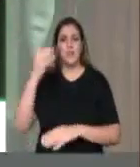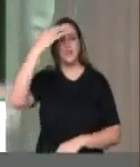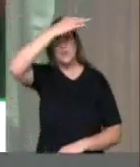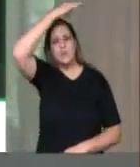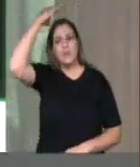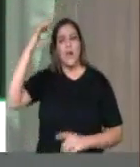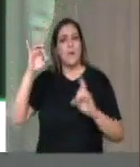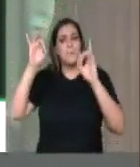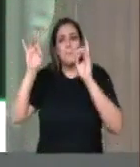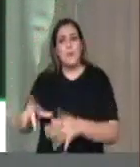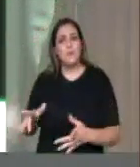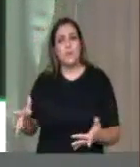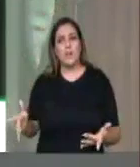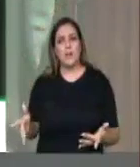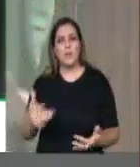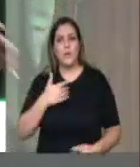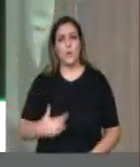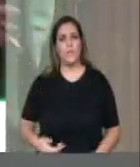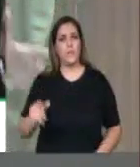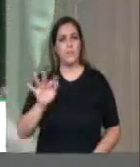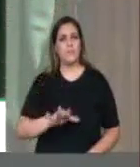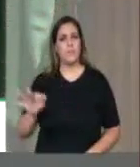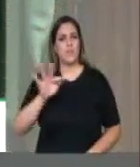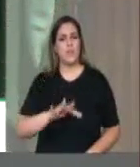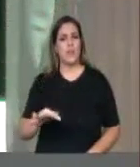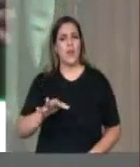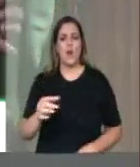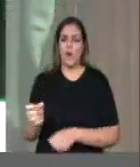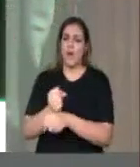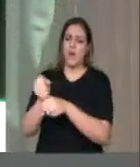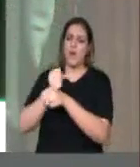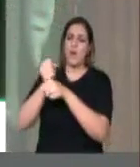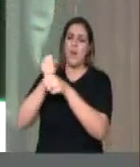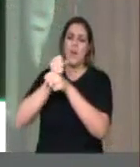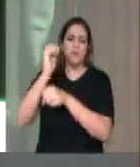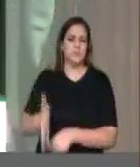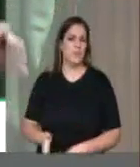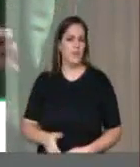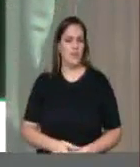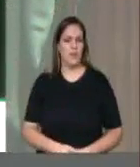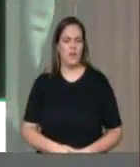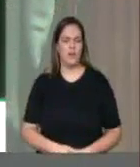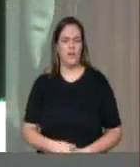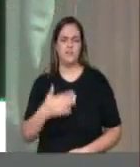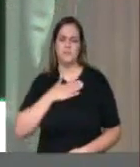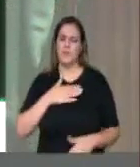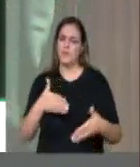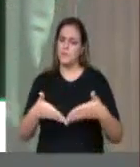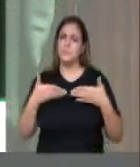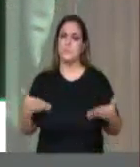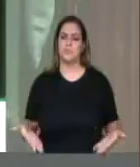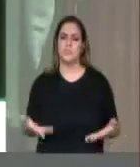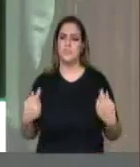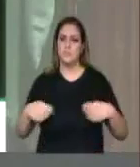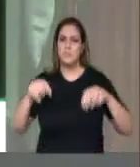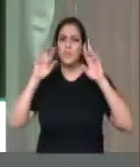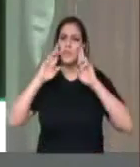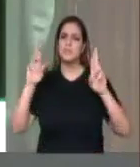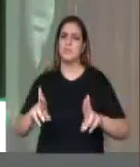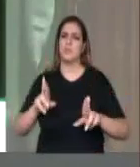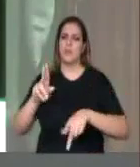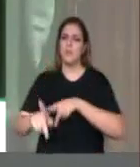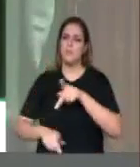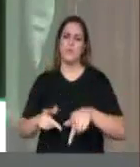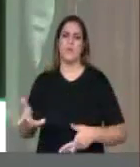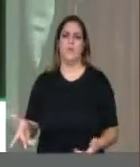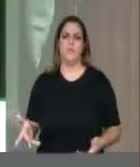pelos governos federais ao longo dos anos nas suas rodovias federais. O nosso apelo para que possa respeitar os capixamas,